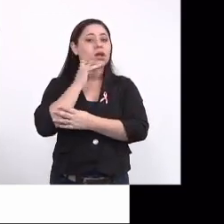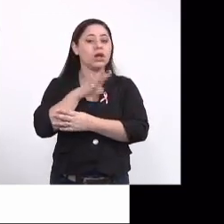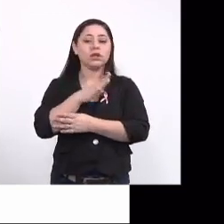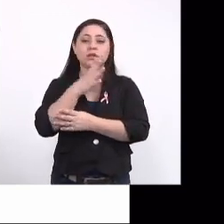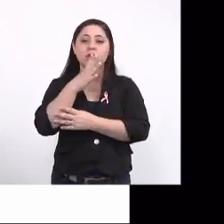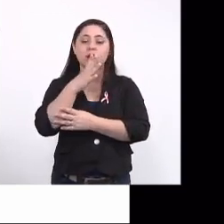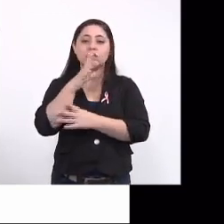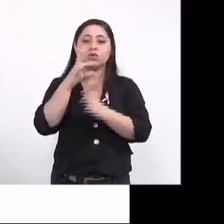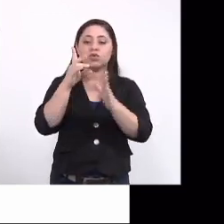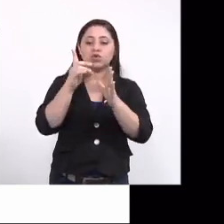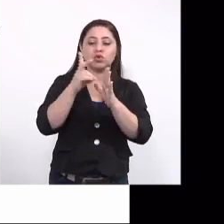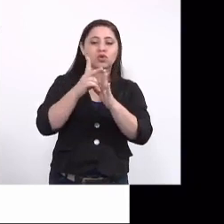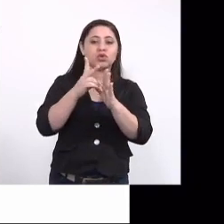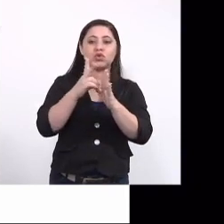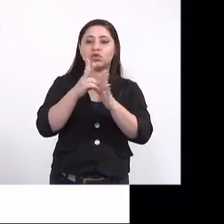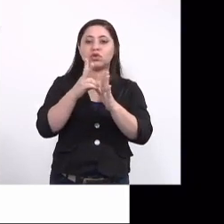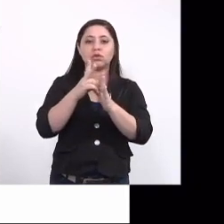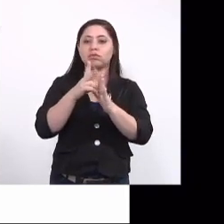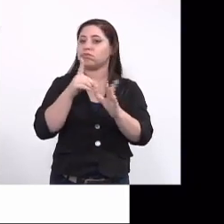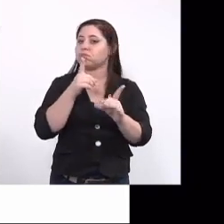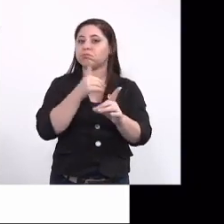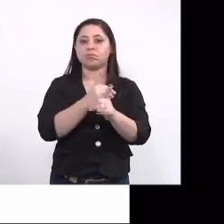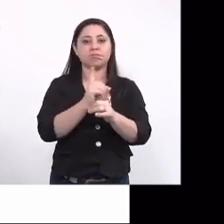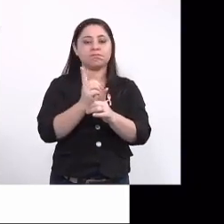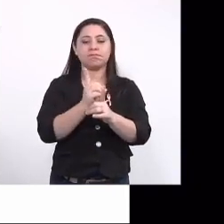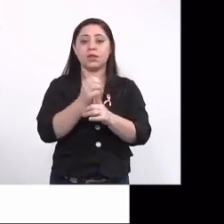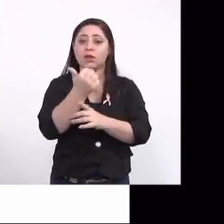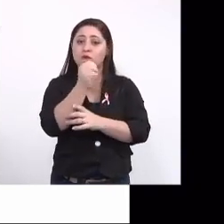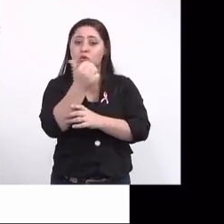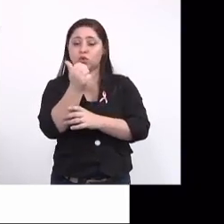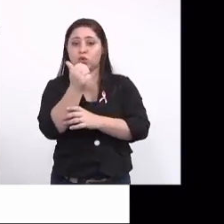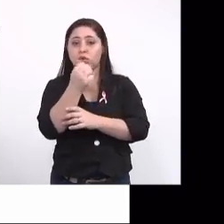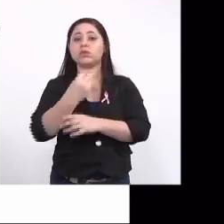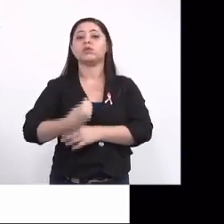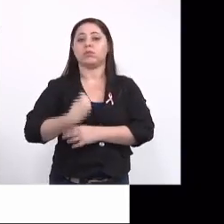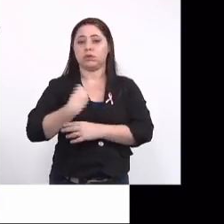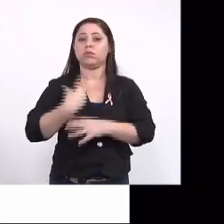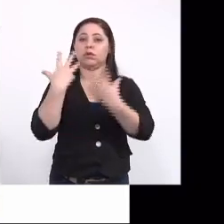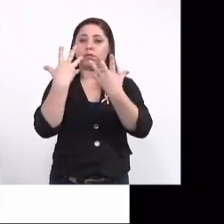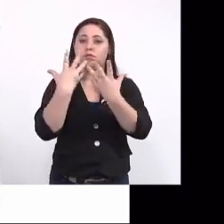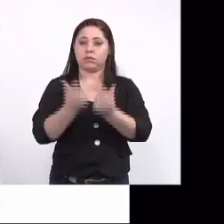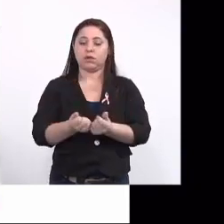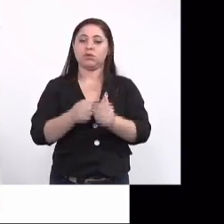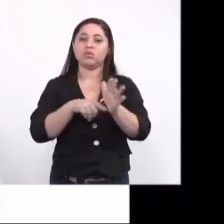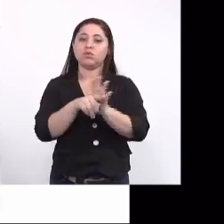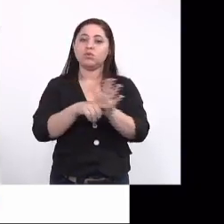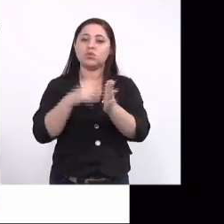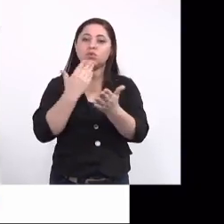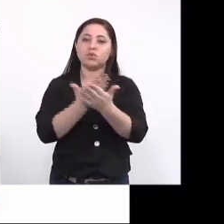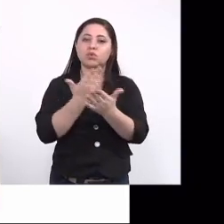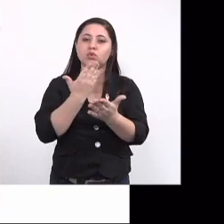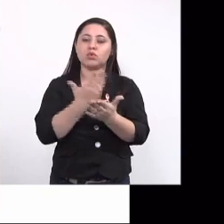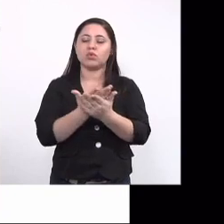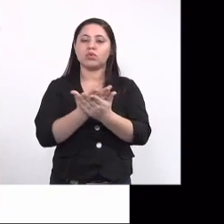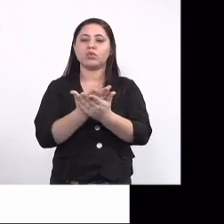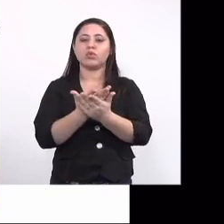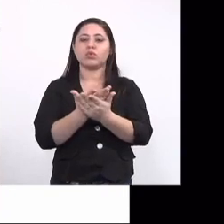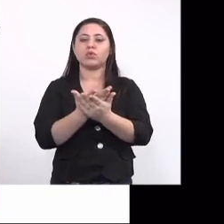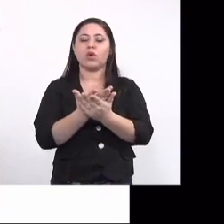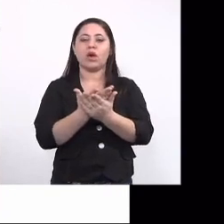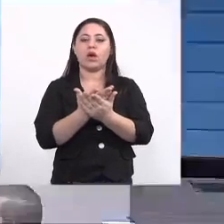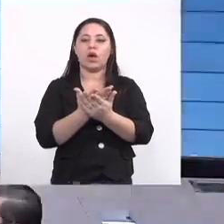encontrada. Então, das 11 que a gente encontrou, que aceitaram participar do estudo, a gente